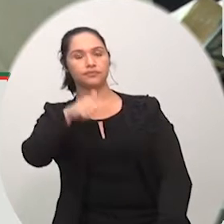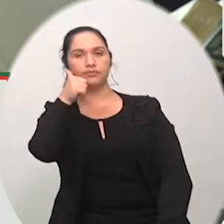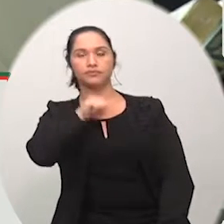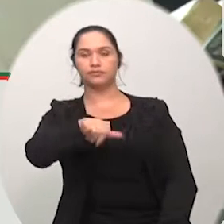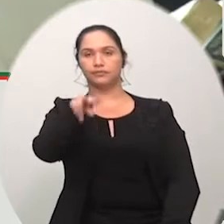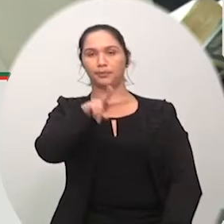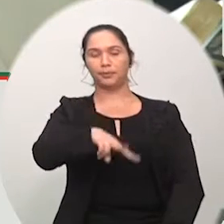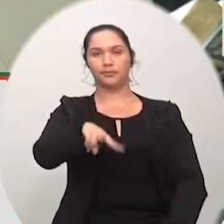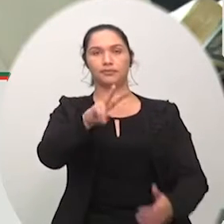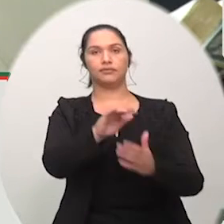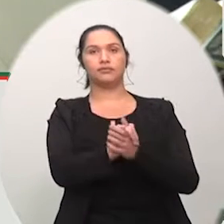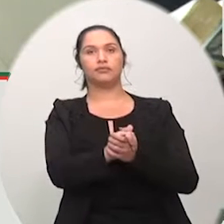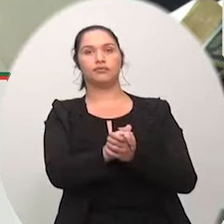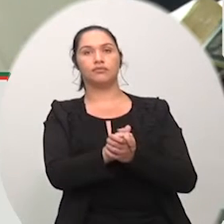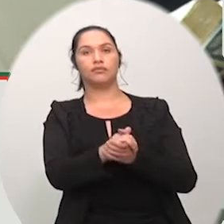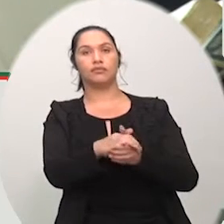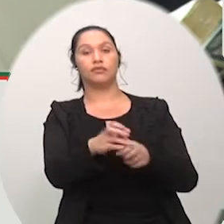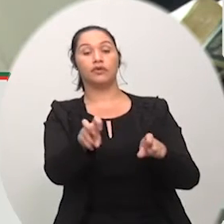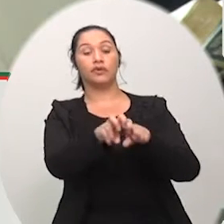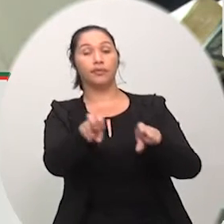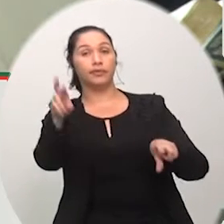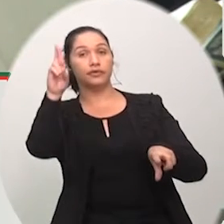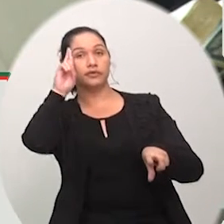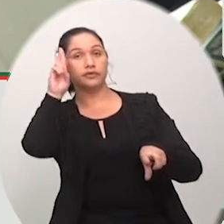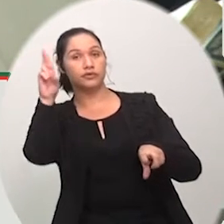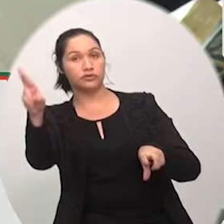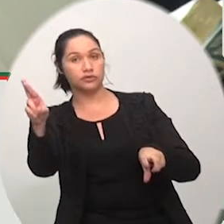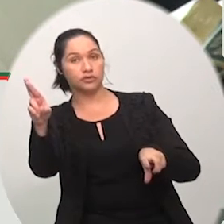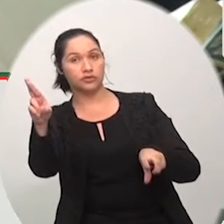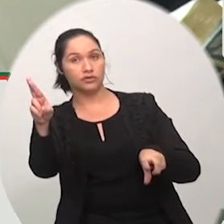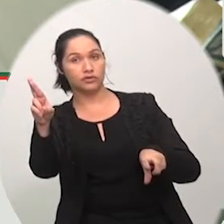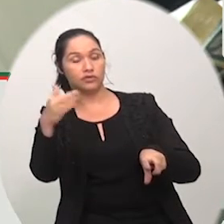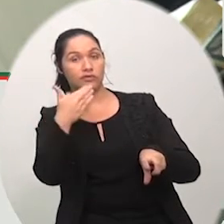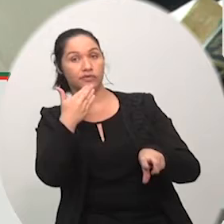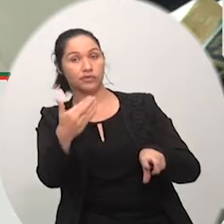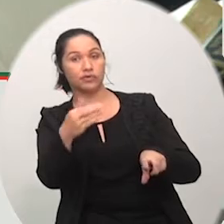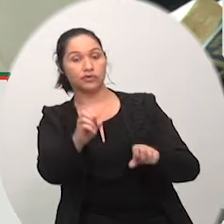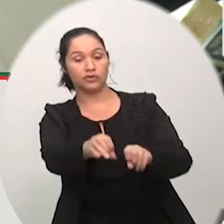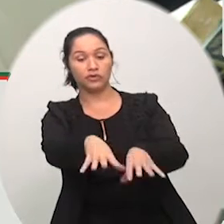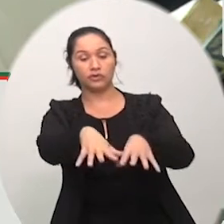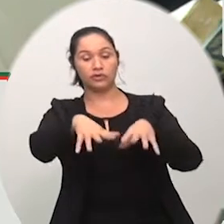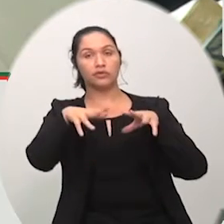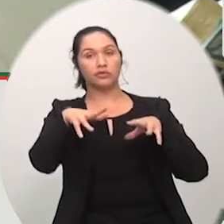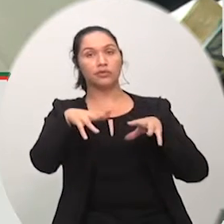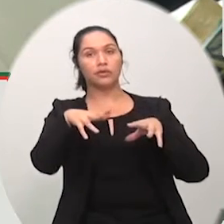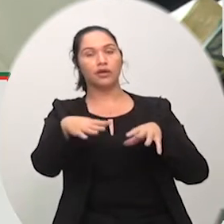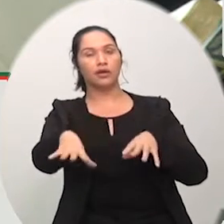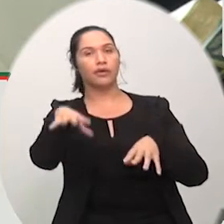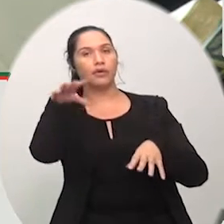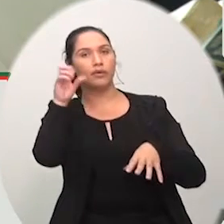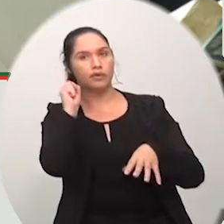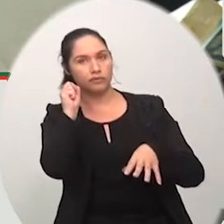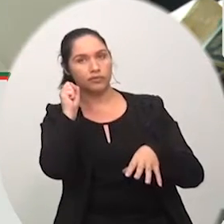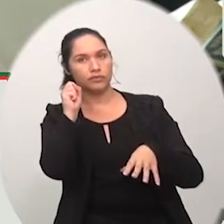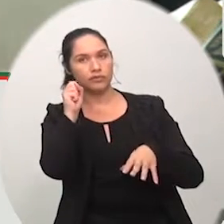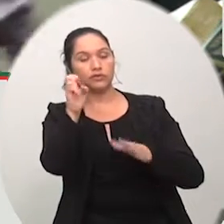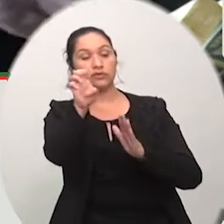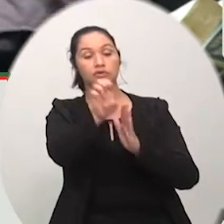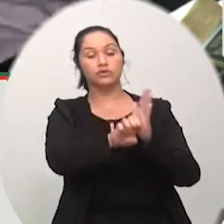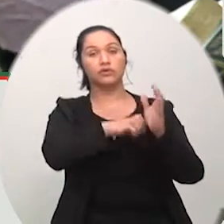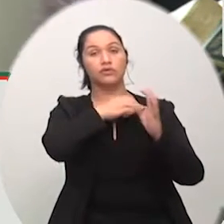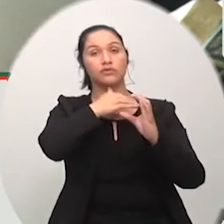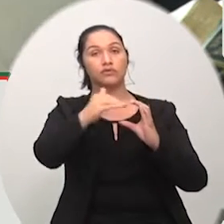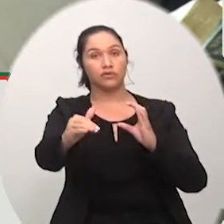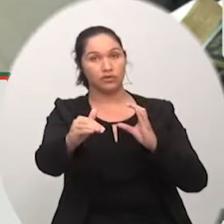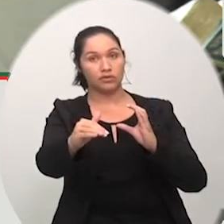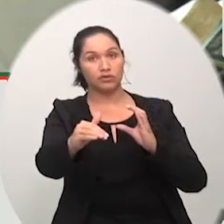senhoras vereadoras requer-se a mesa ouvido o plenário e na forma regimental envio do expediente agência nacional de